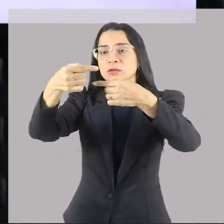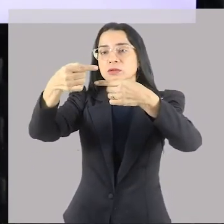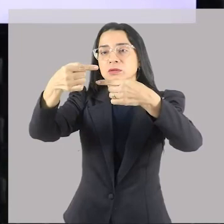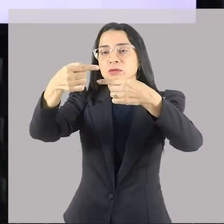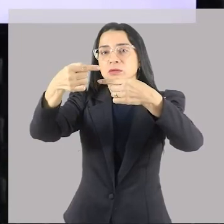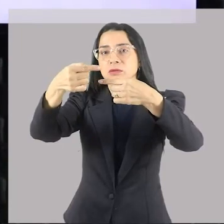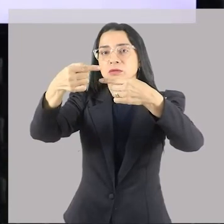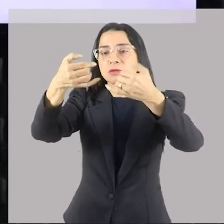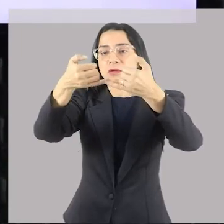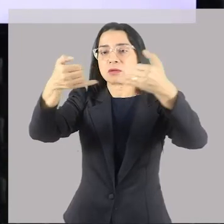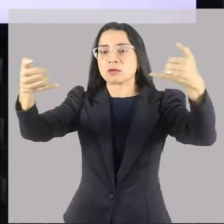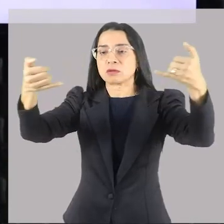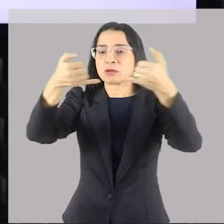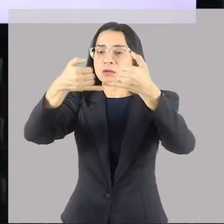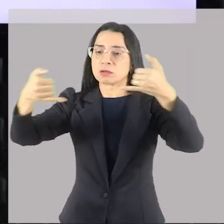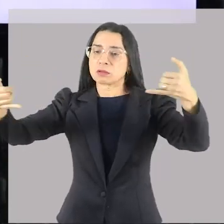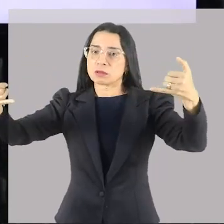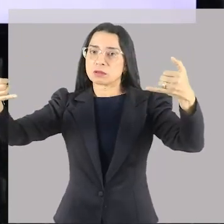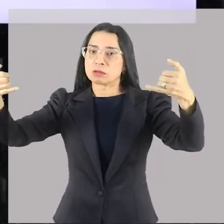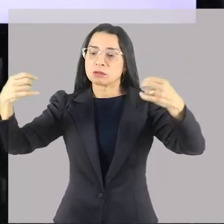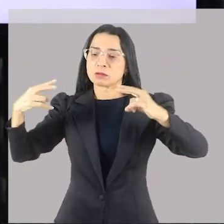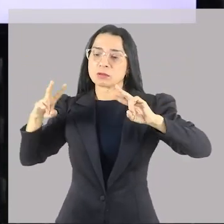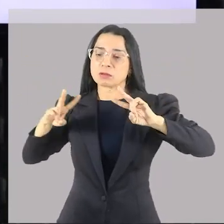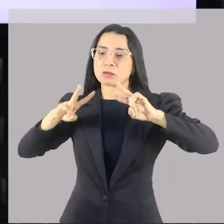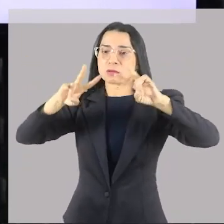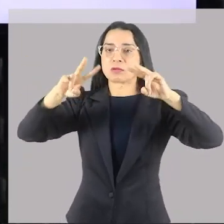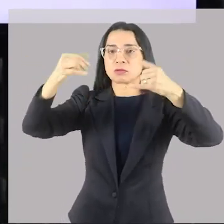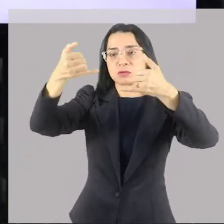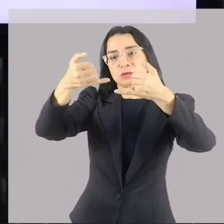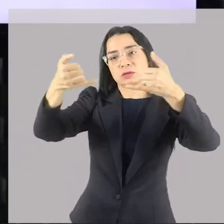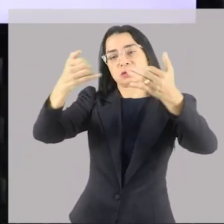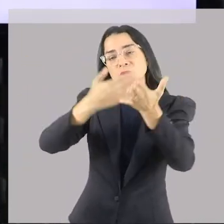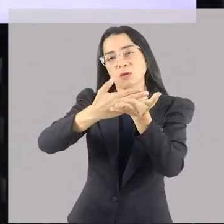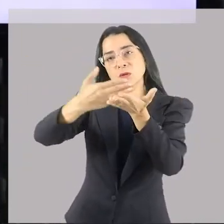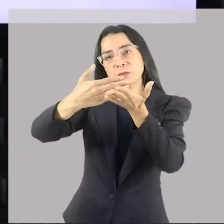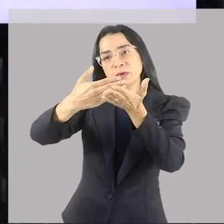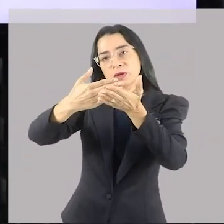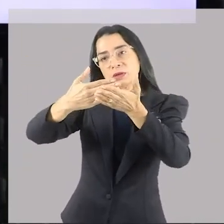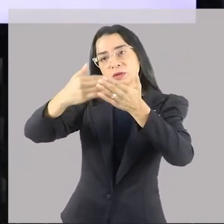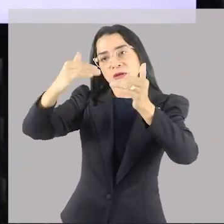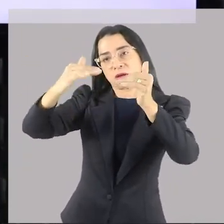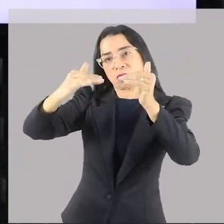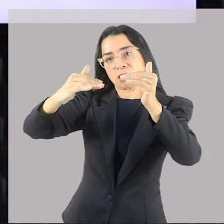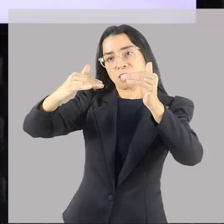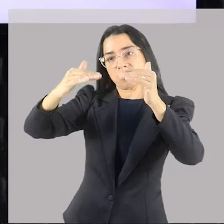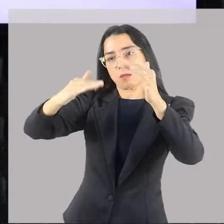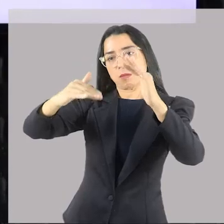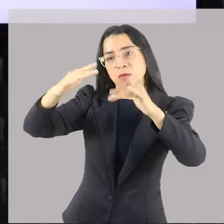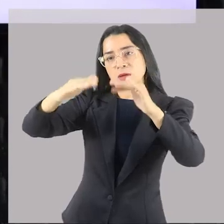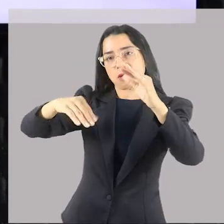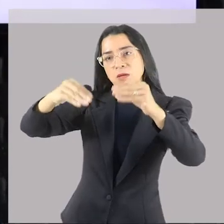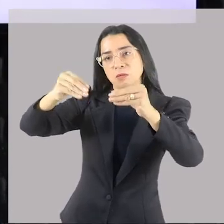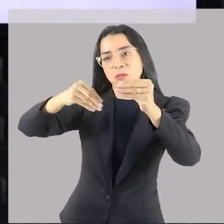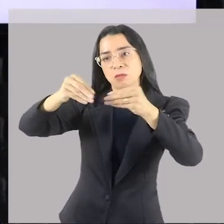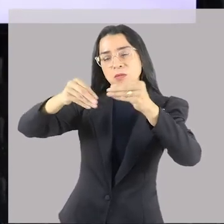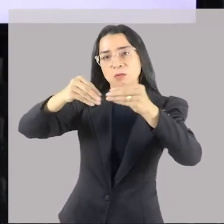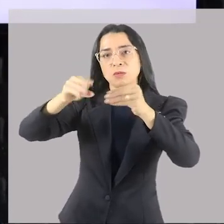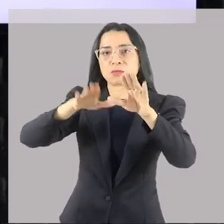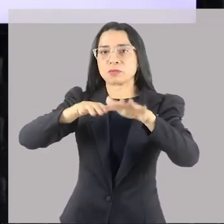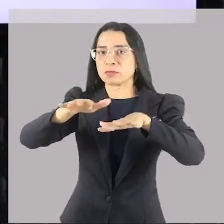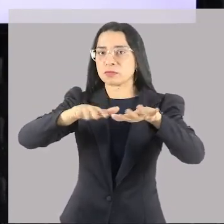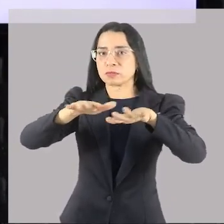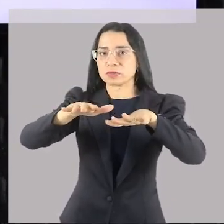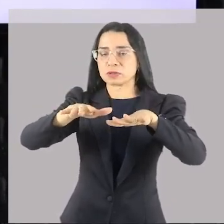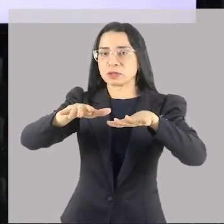matemática aí, professores, me desculpem. Duas retas paralelas a uma determinada distância, elas começam a flambar, criando uma falsa sensação de que tem